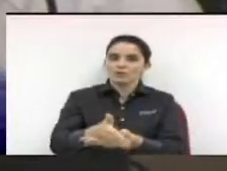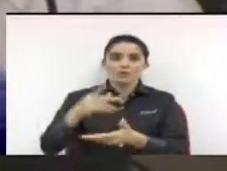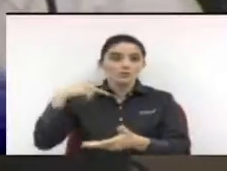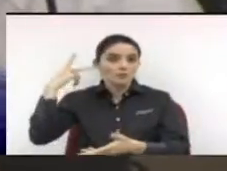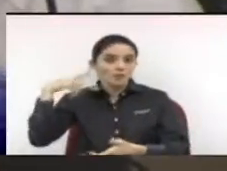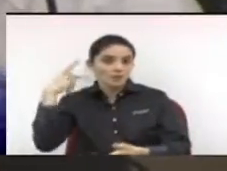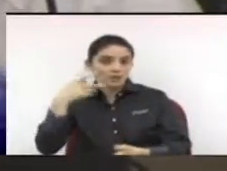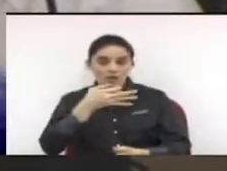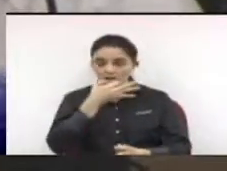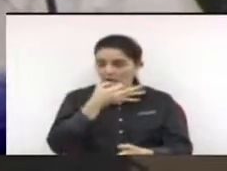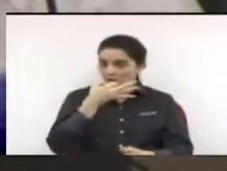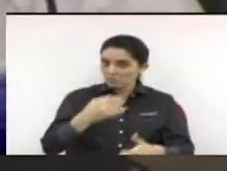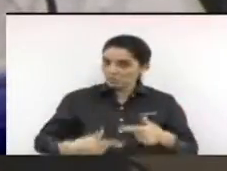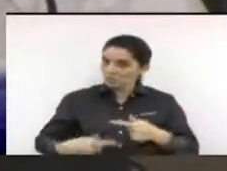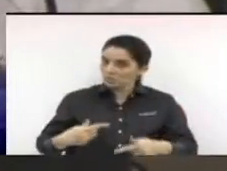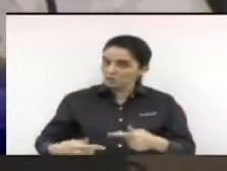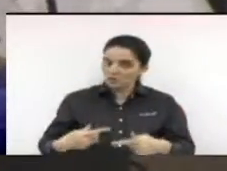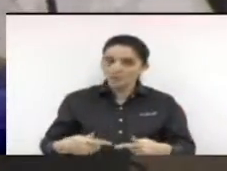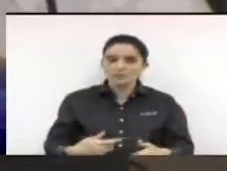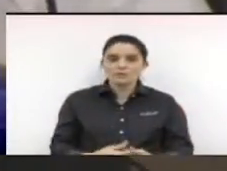vereador deseja discutir?